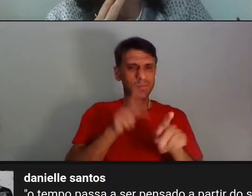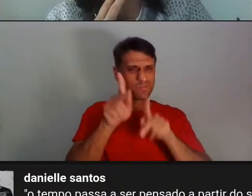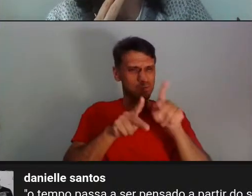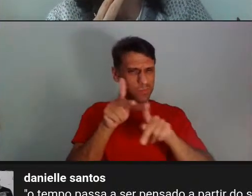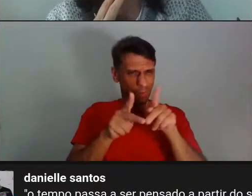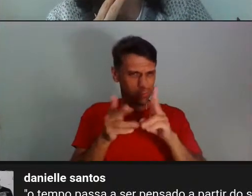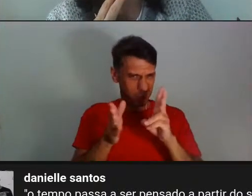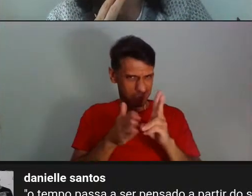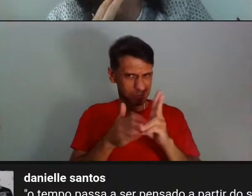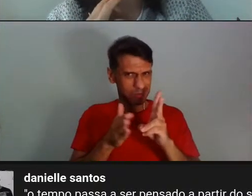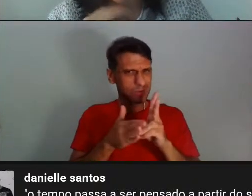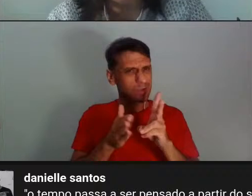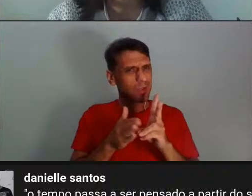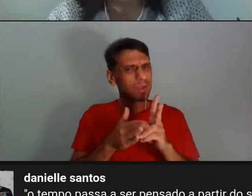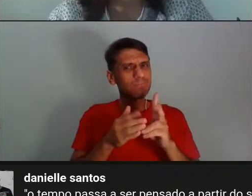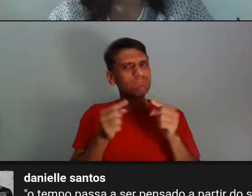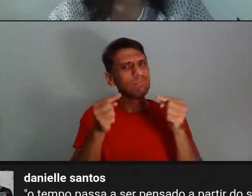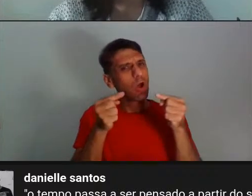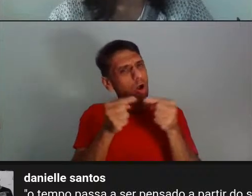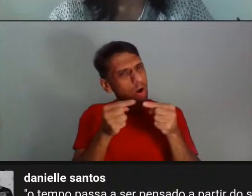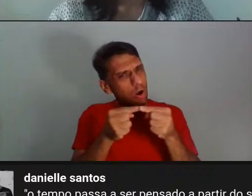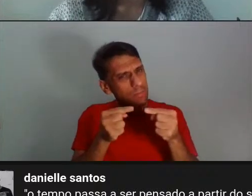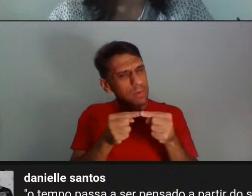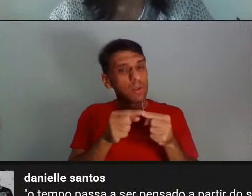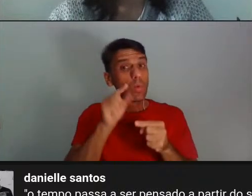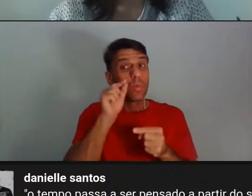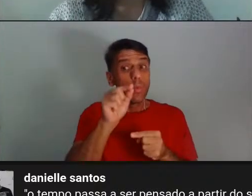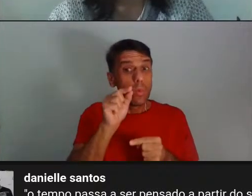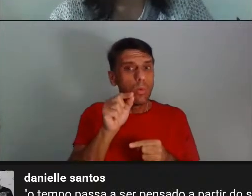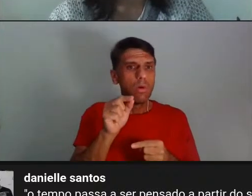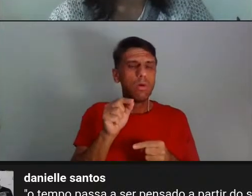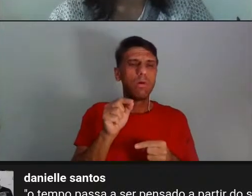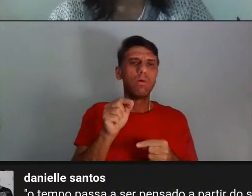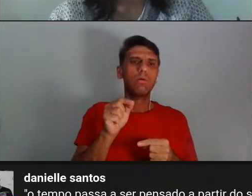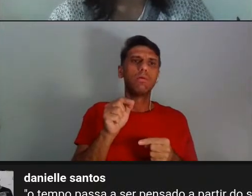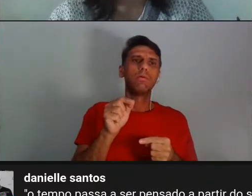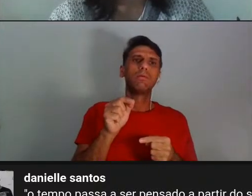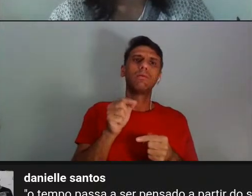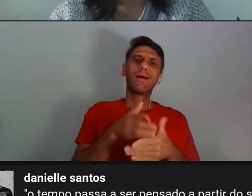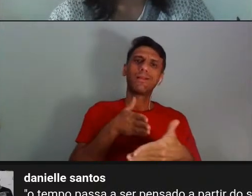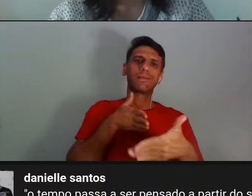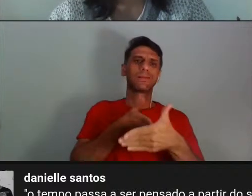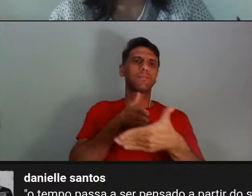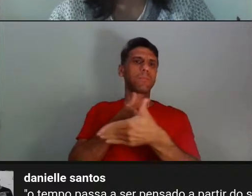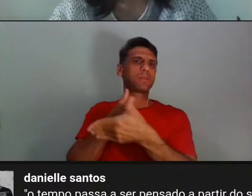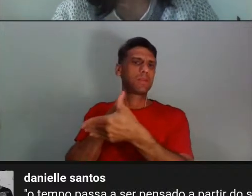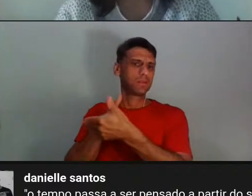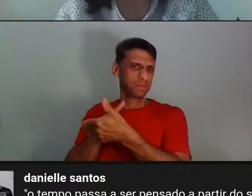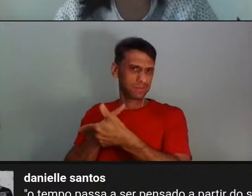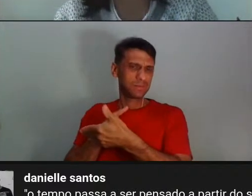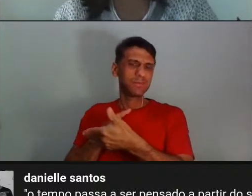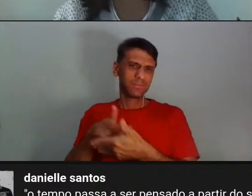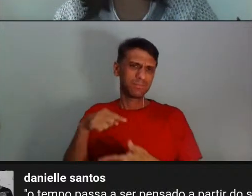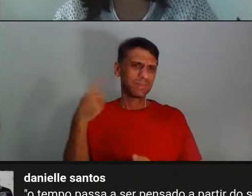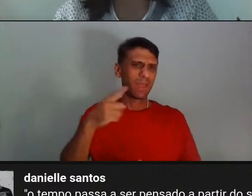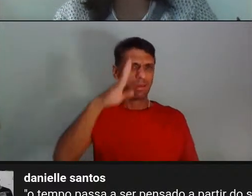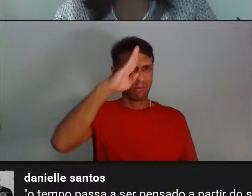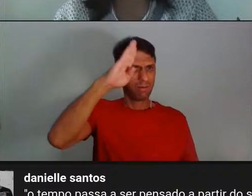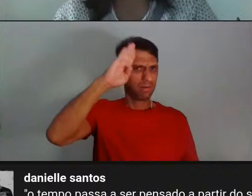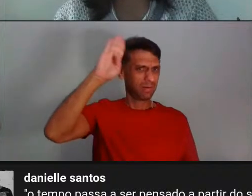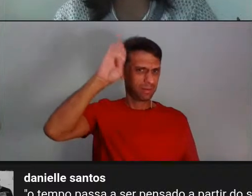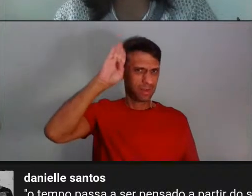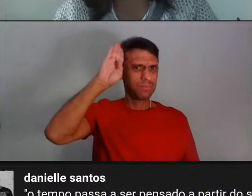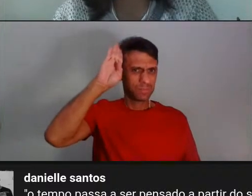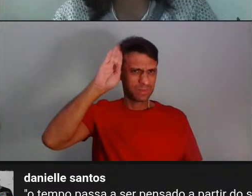tem a ver com essa limitação que a gente na academia tradicional